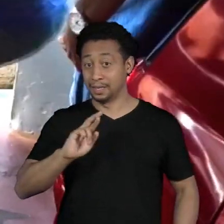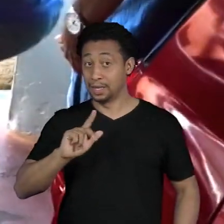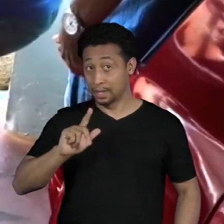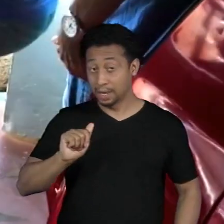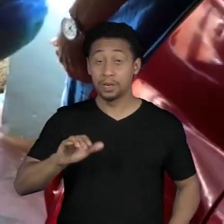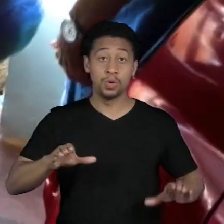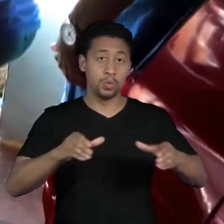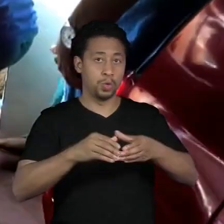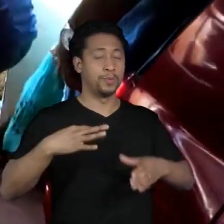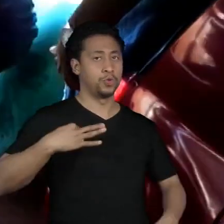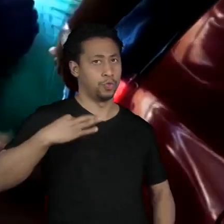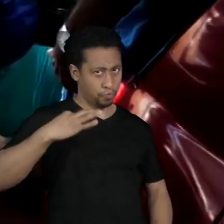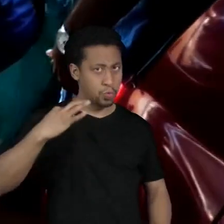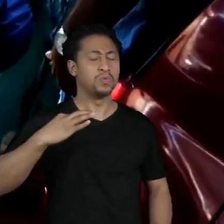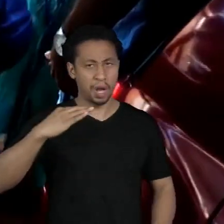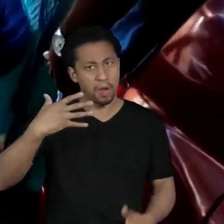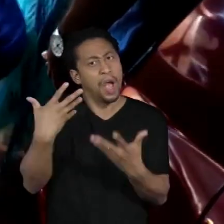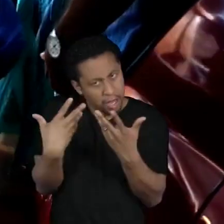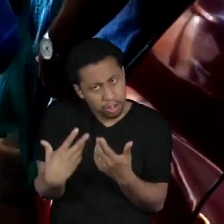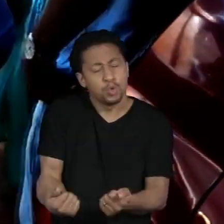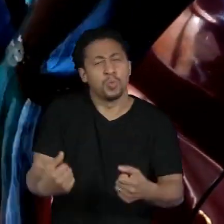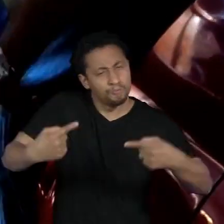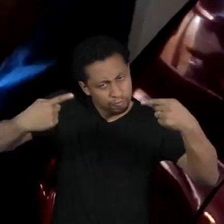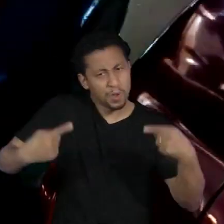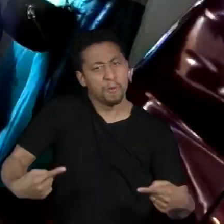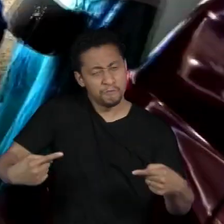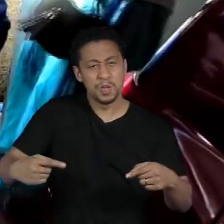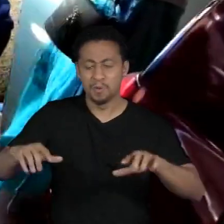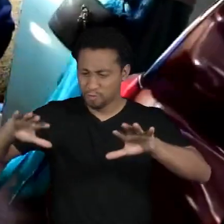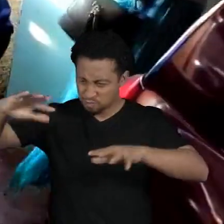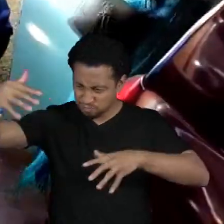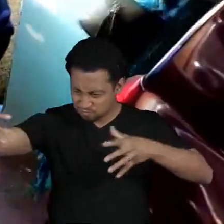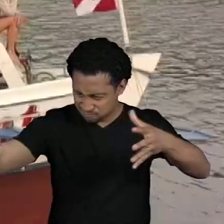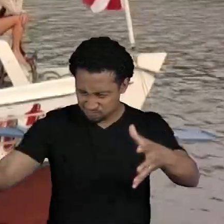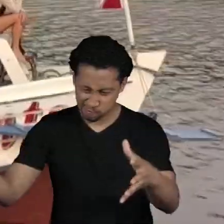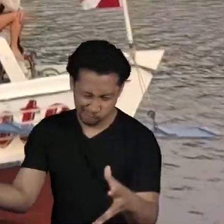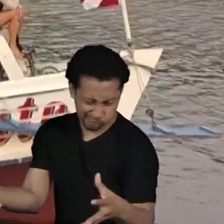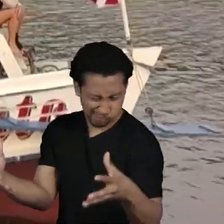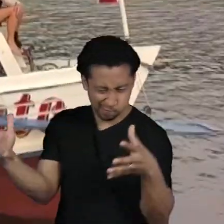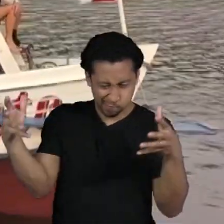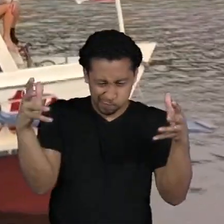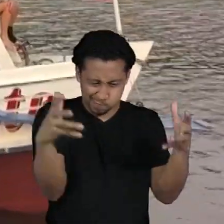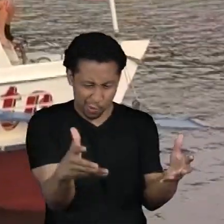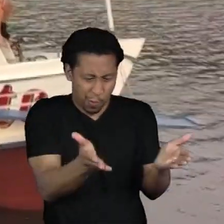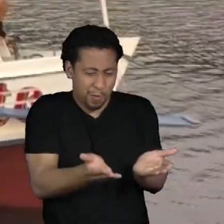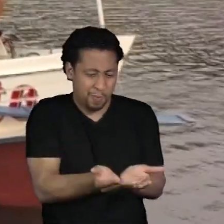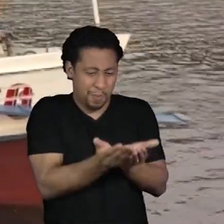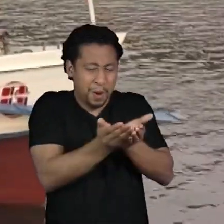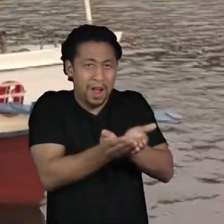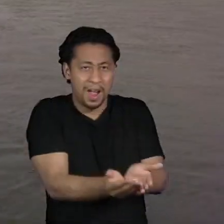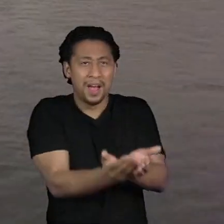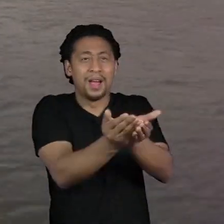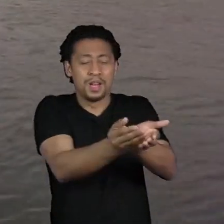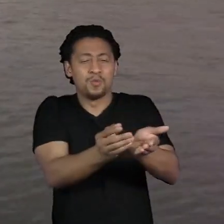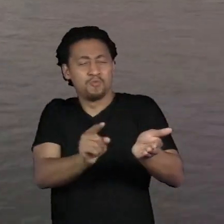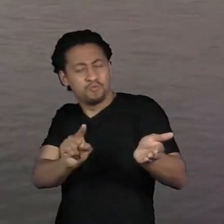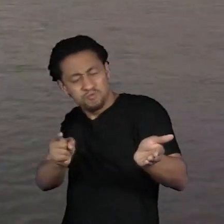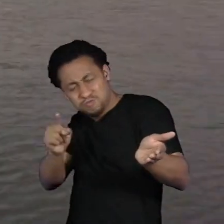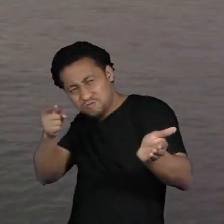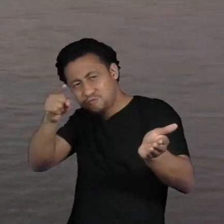de voluntários que encarou o desafio O instrumento, por exemplo, navegou de barco por 1.300